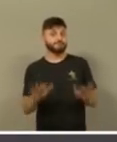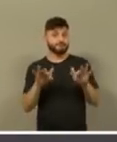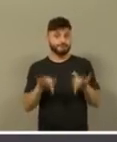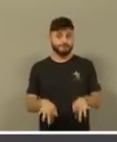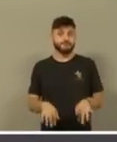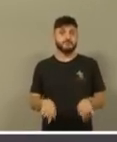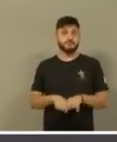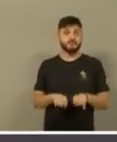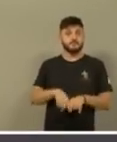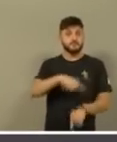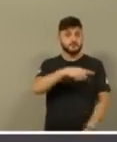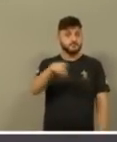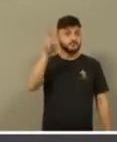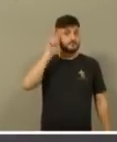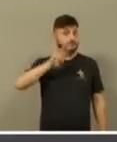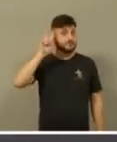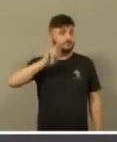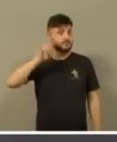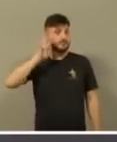lembre-se,